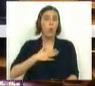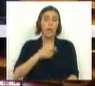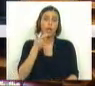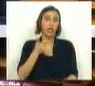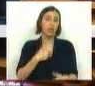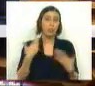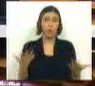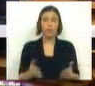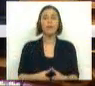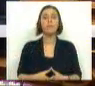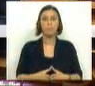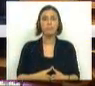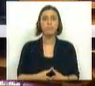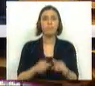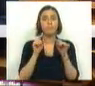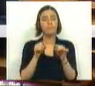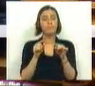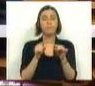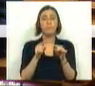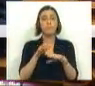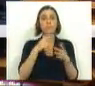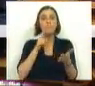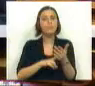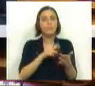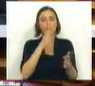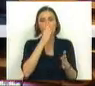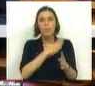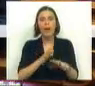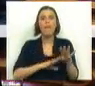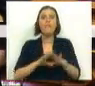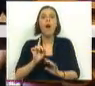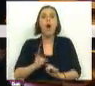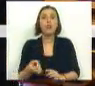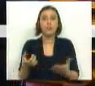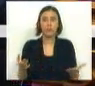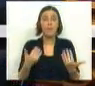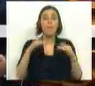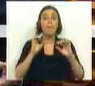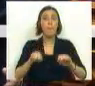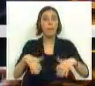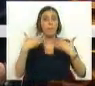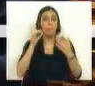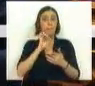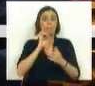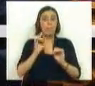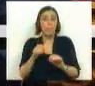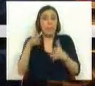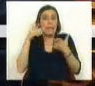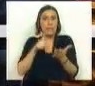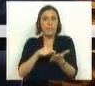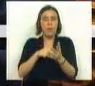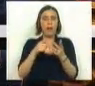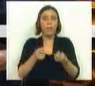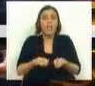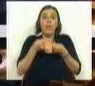responder sobre essa execução. e portanto o principal instrumento de